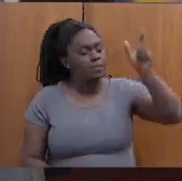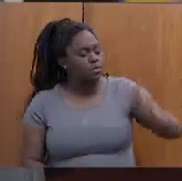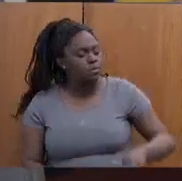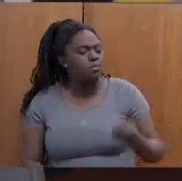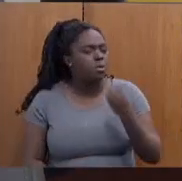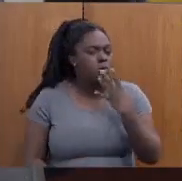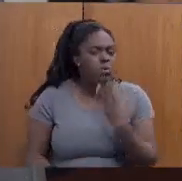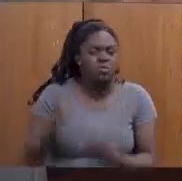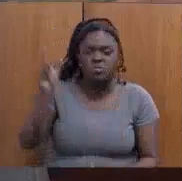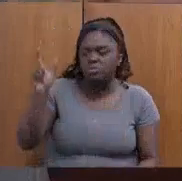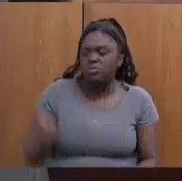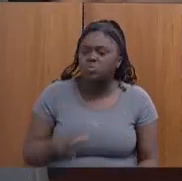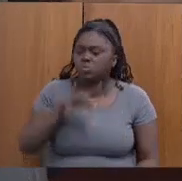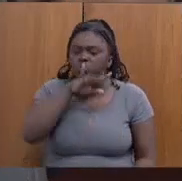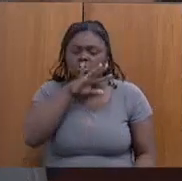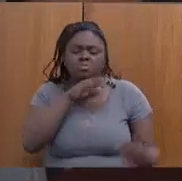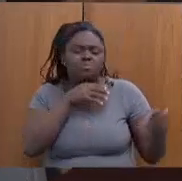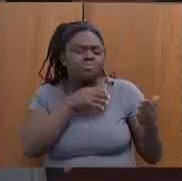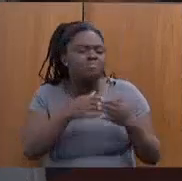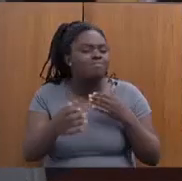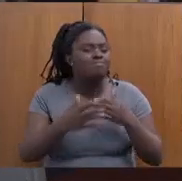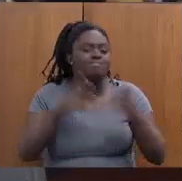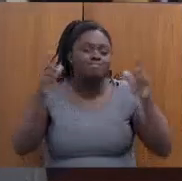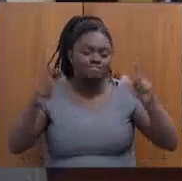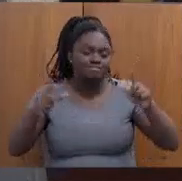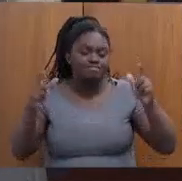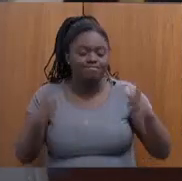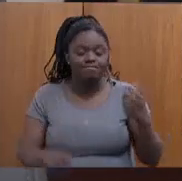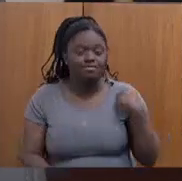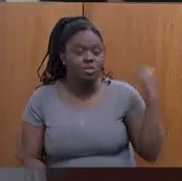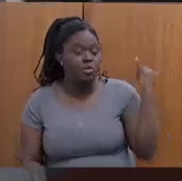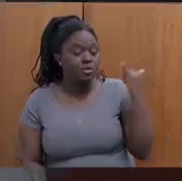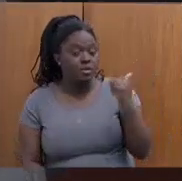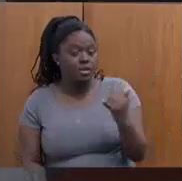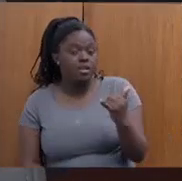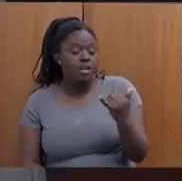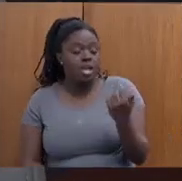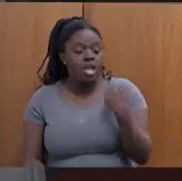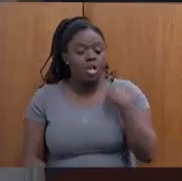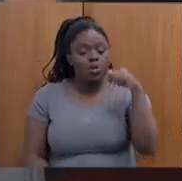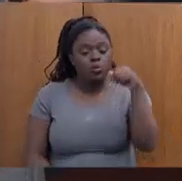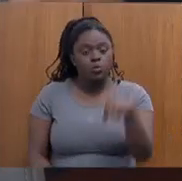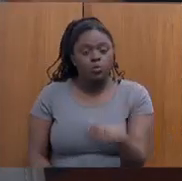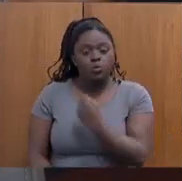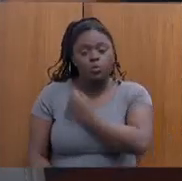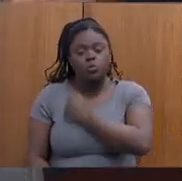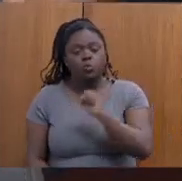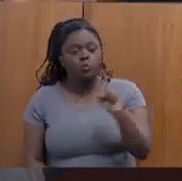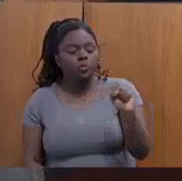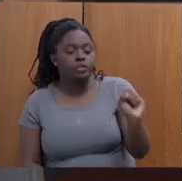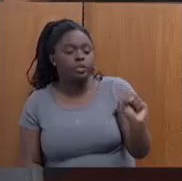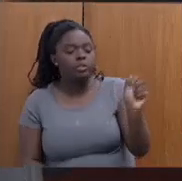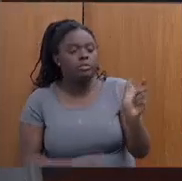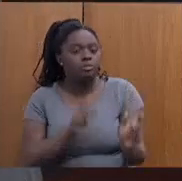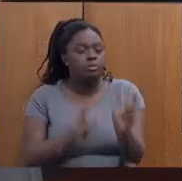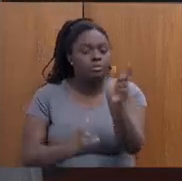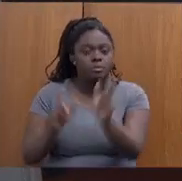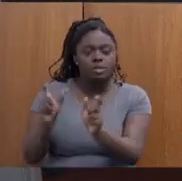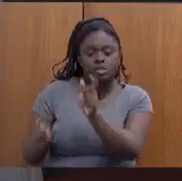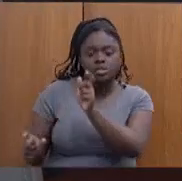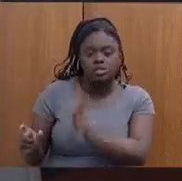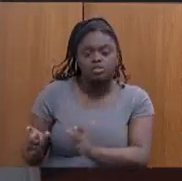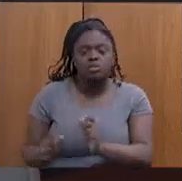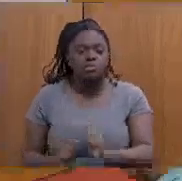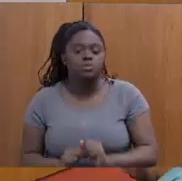desonestas, todo e qualquer lugar, não vou dizer que eu estou aqui defendendo pessoas que praticam atos